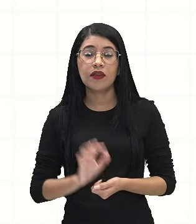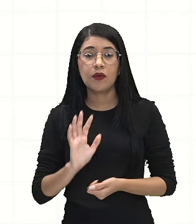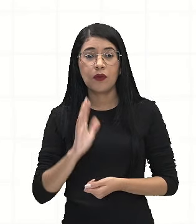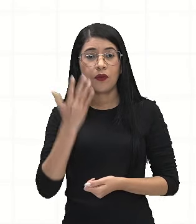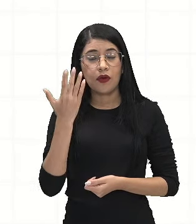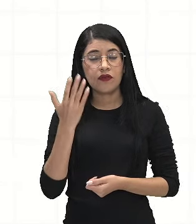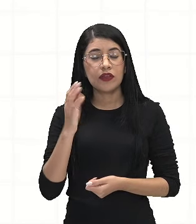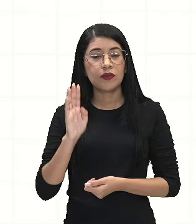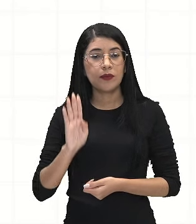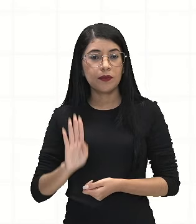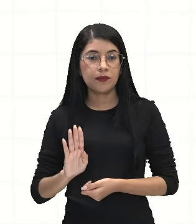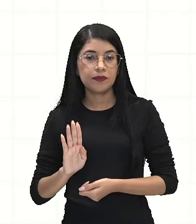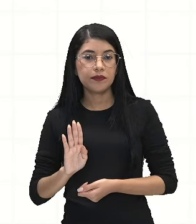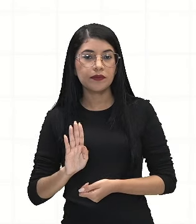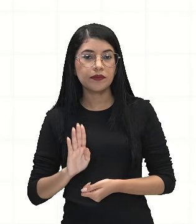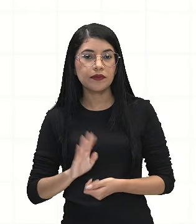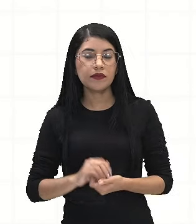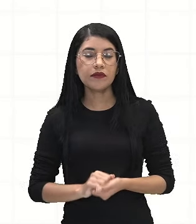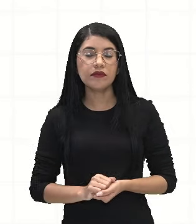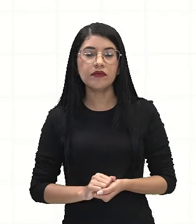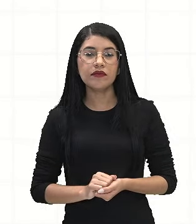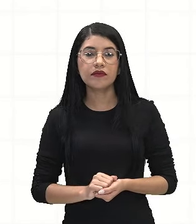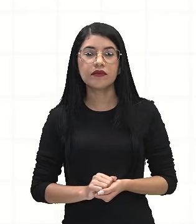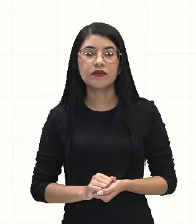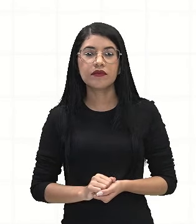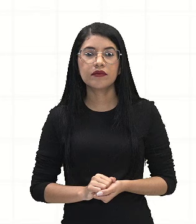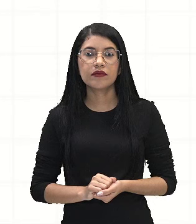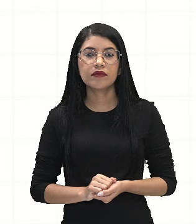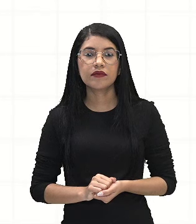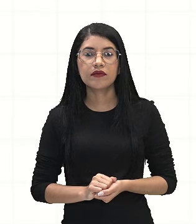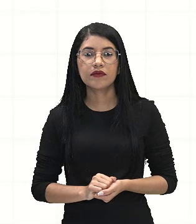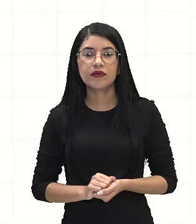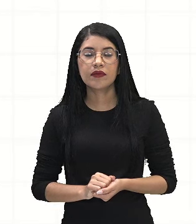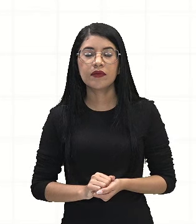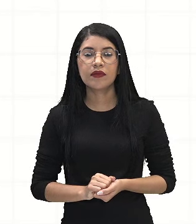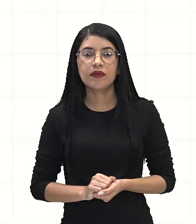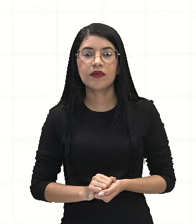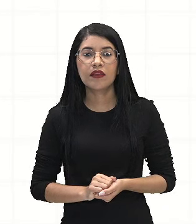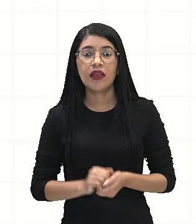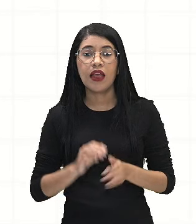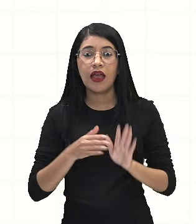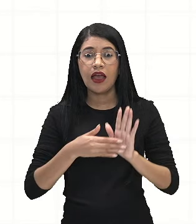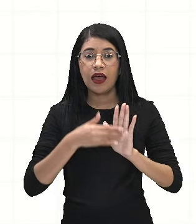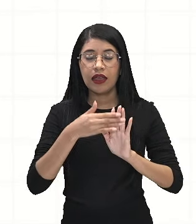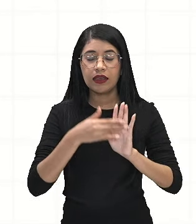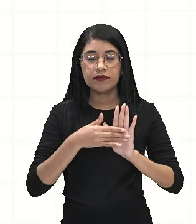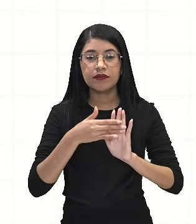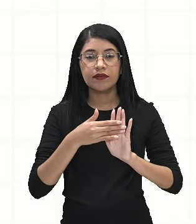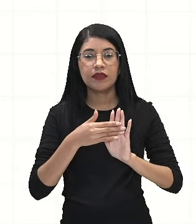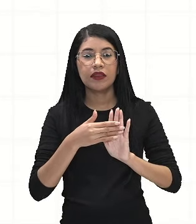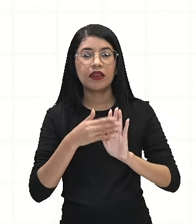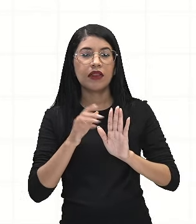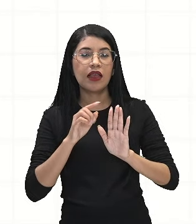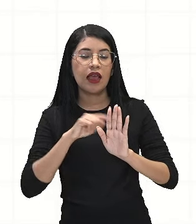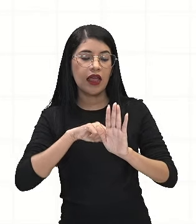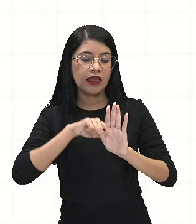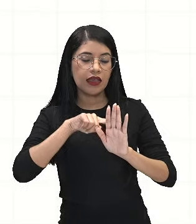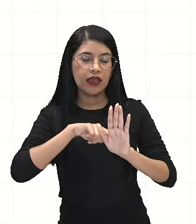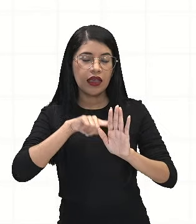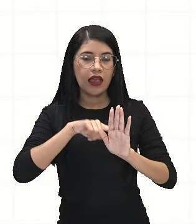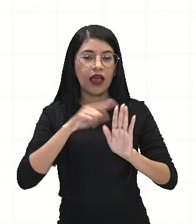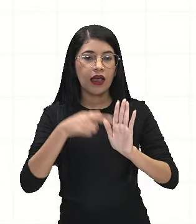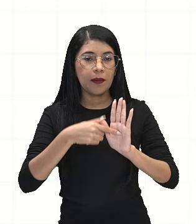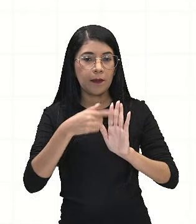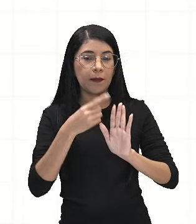que eu chamei aqui de B, seria o que ele pediu. A carta com a face vermelha voltada para a pessoa, né?